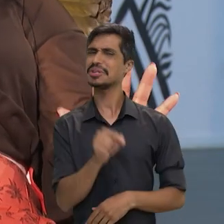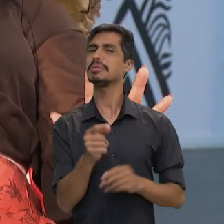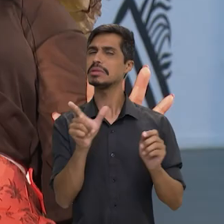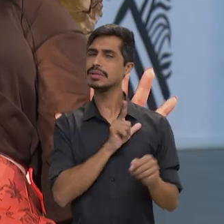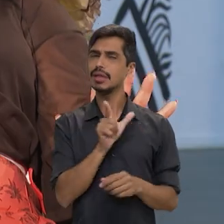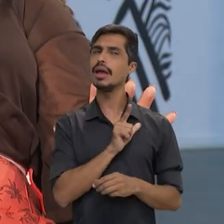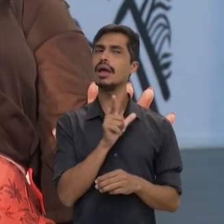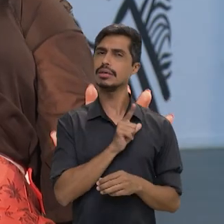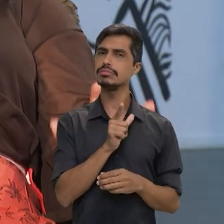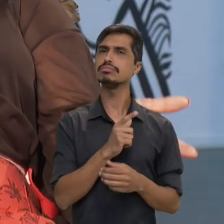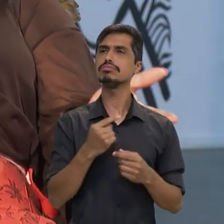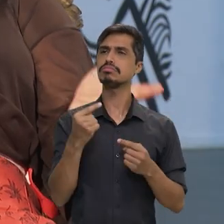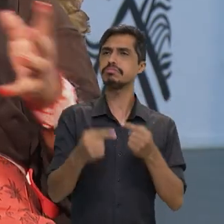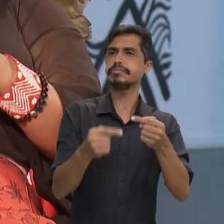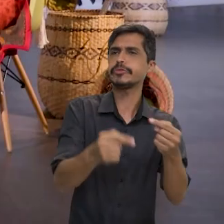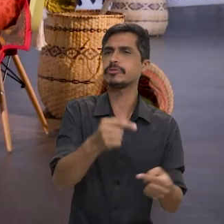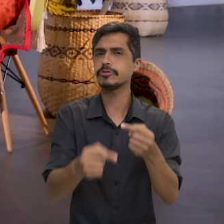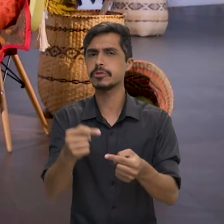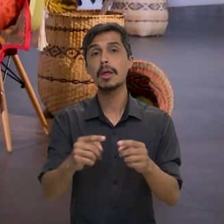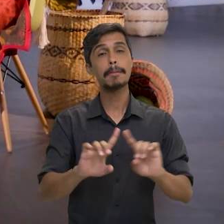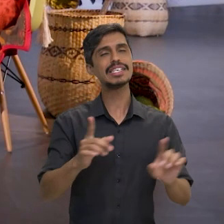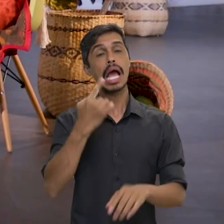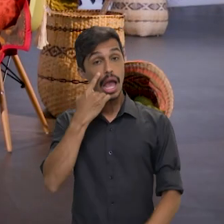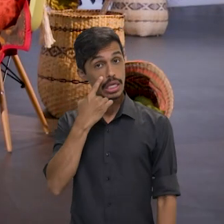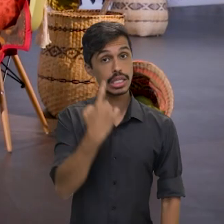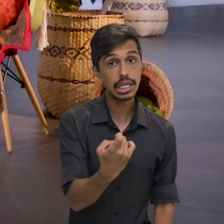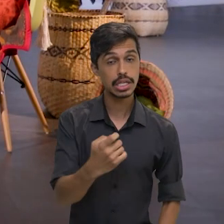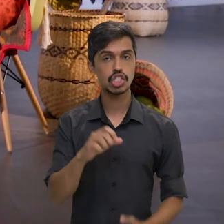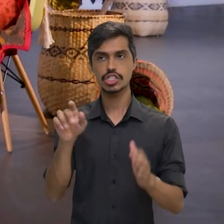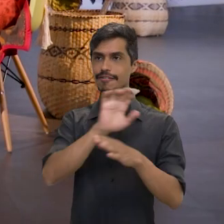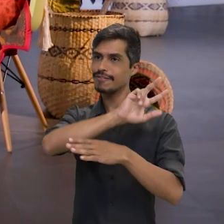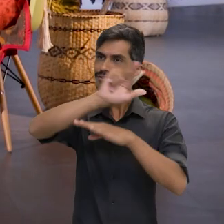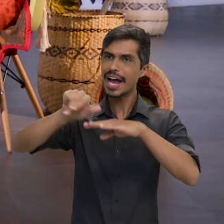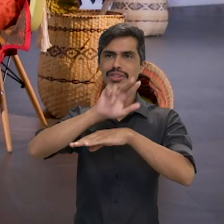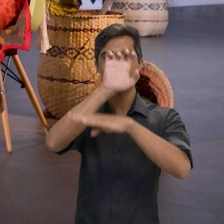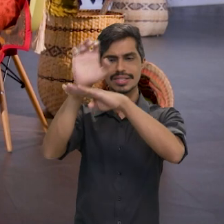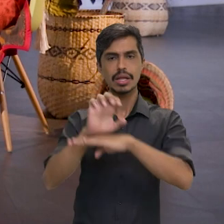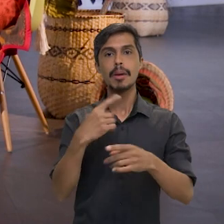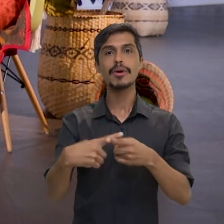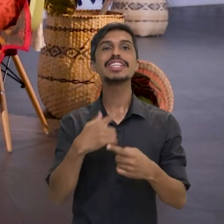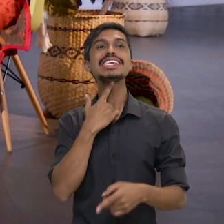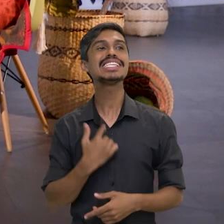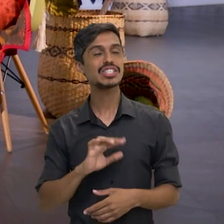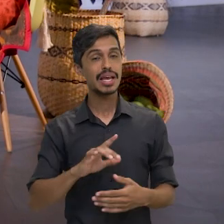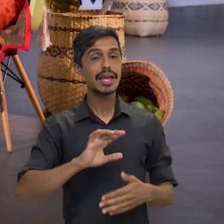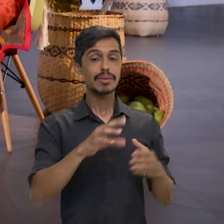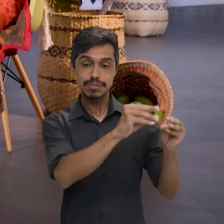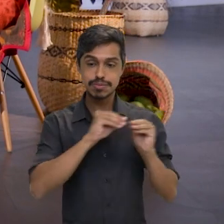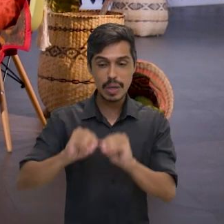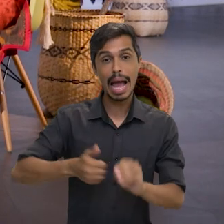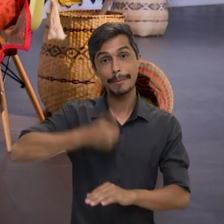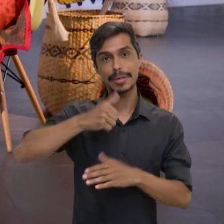um interesse, poderia dizer uma disputa, mas um interesse de vários estados para querer implantar a primeira universidade